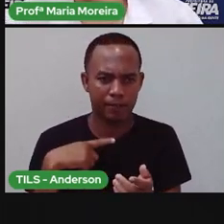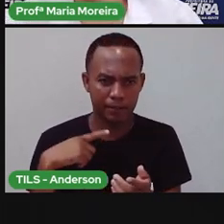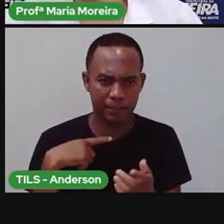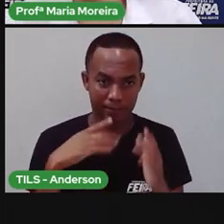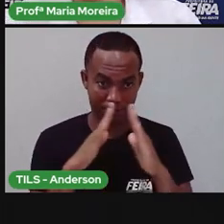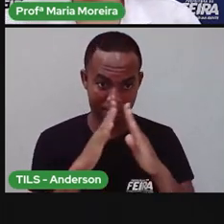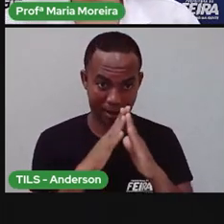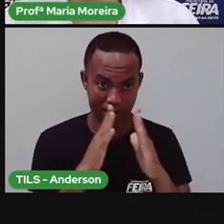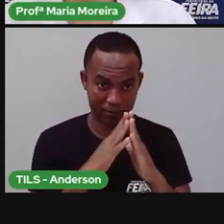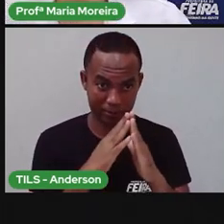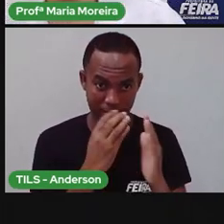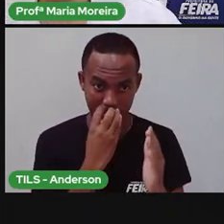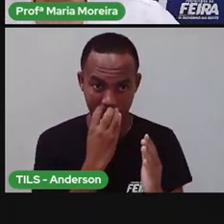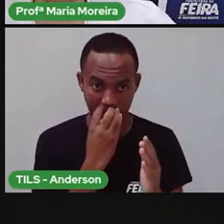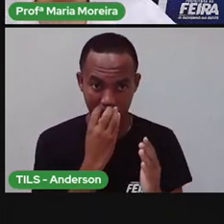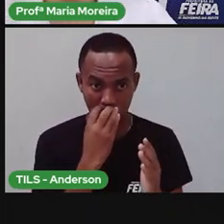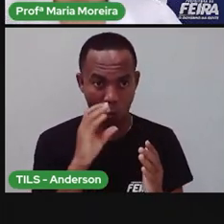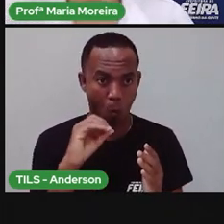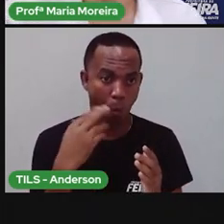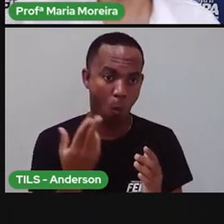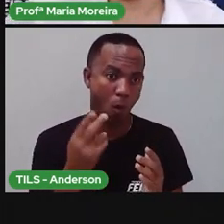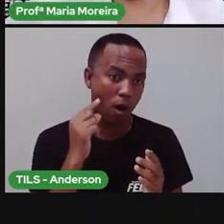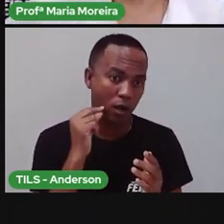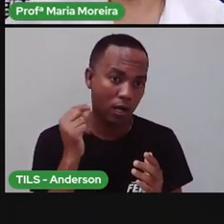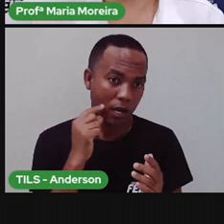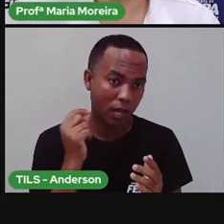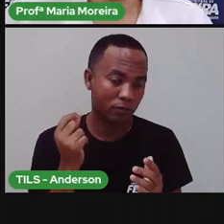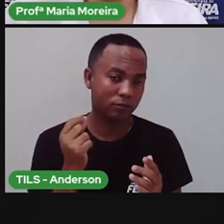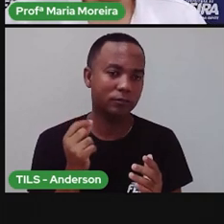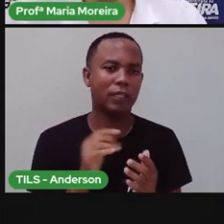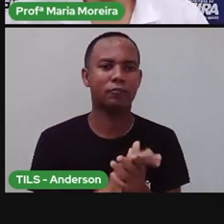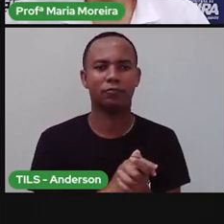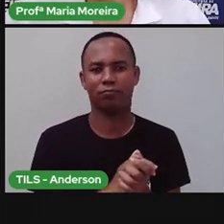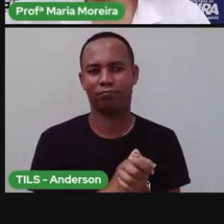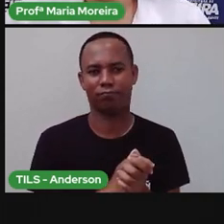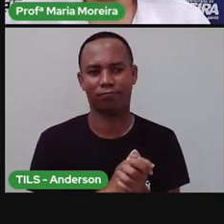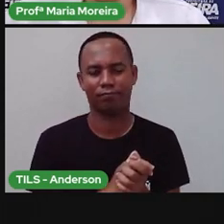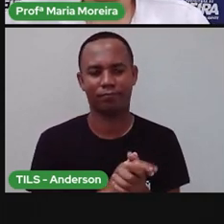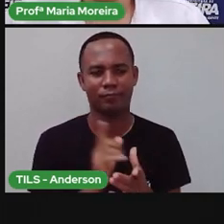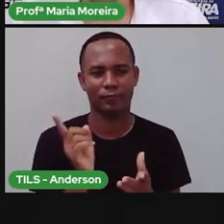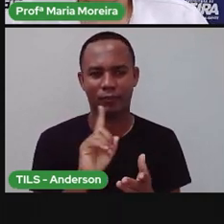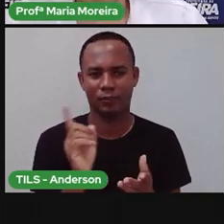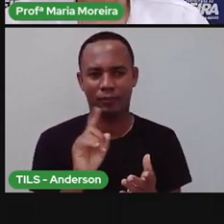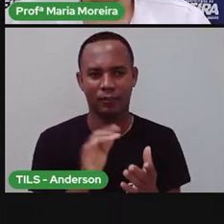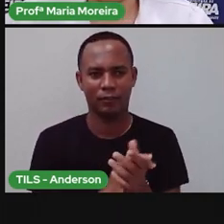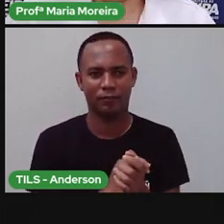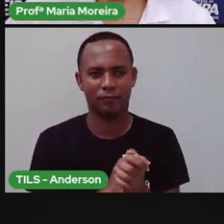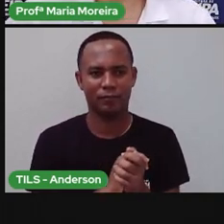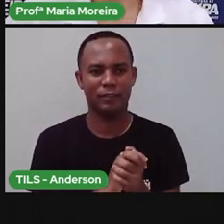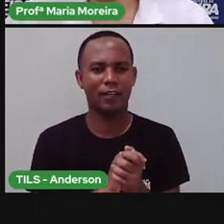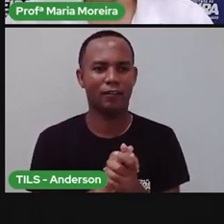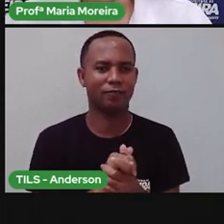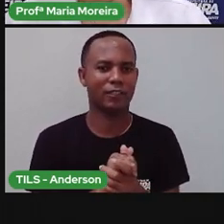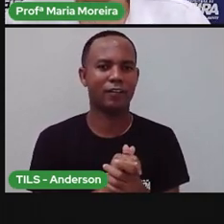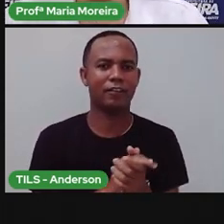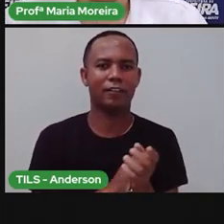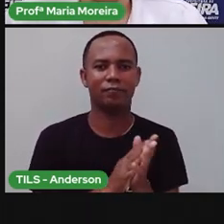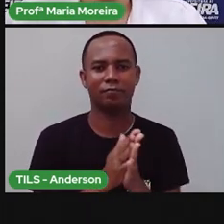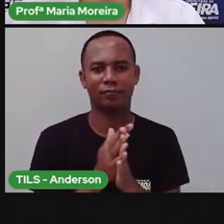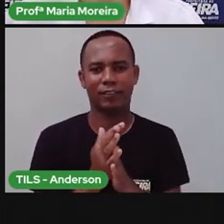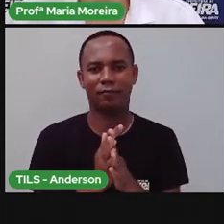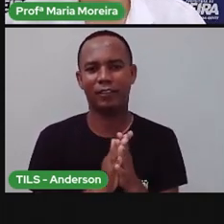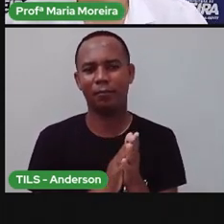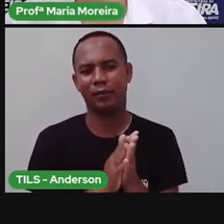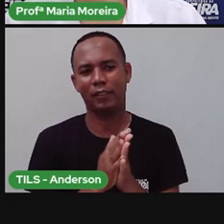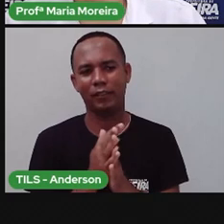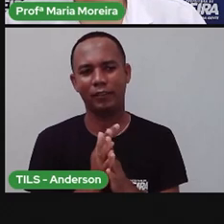em casa? Eu tenho um cachorro que destrói tudo. Você tem um animalzinho em casa, Anderson? Anderson, eu não tenho. Vou dar um filhote do meu cachorro para Anderson, para destruir a